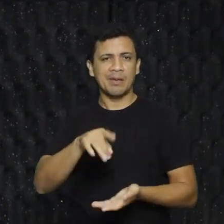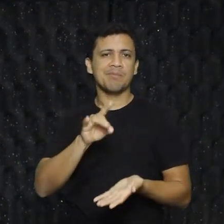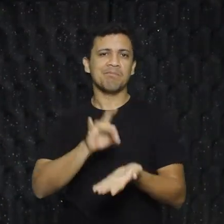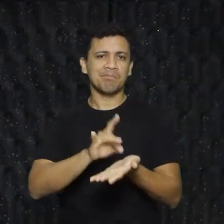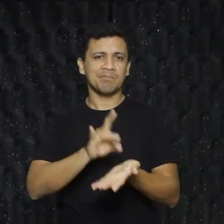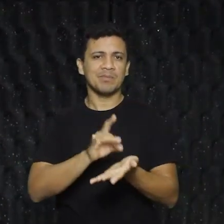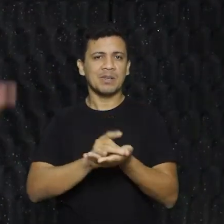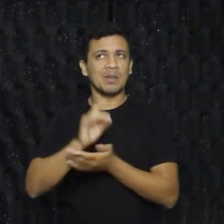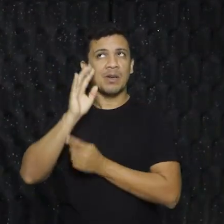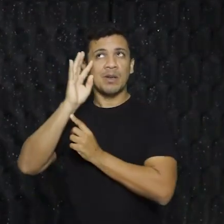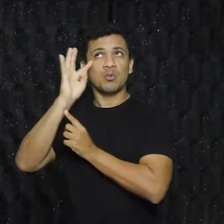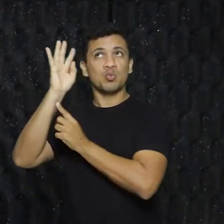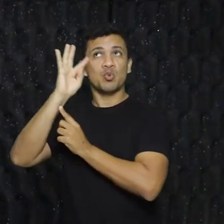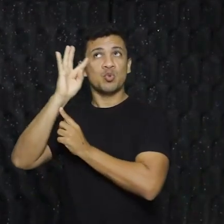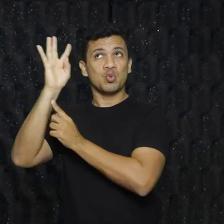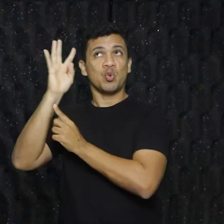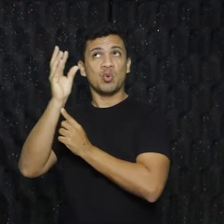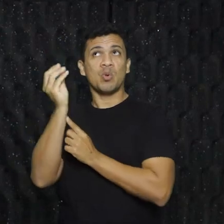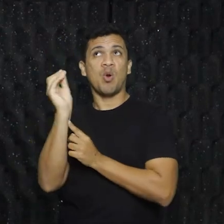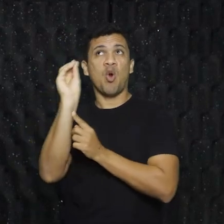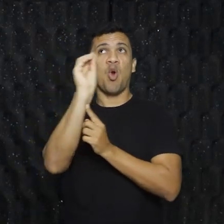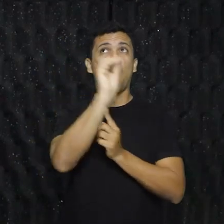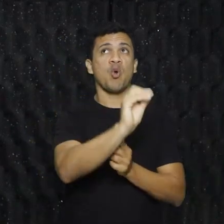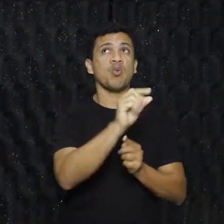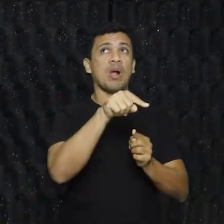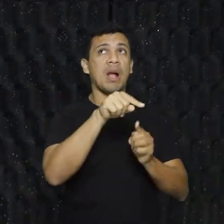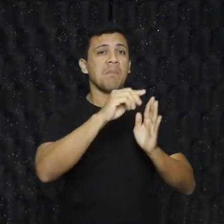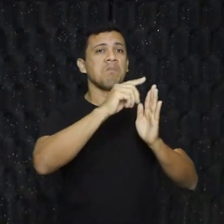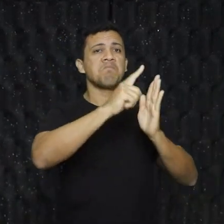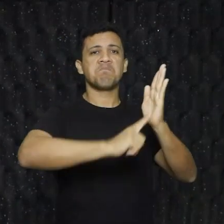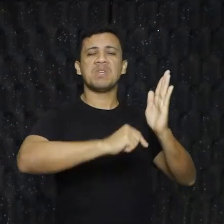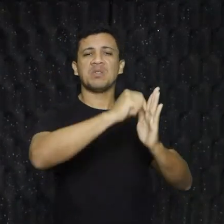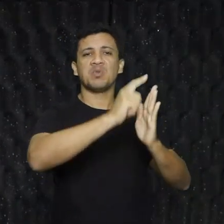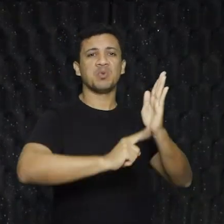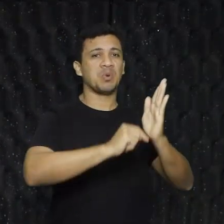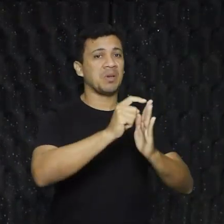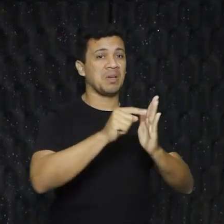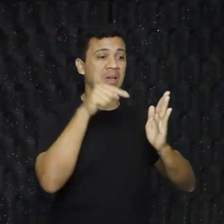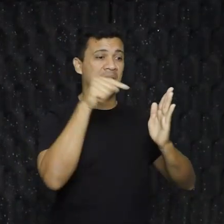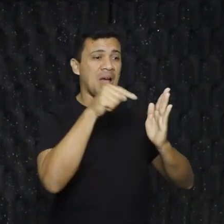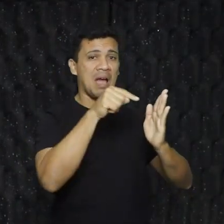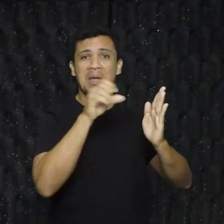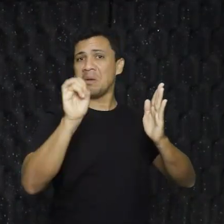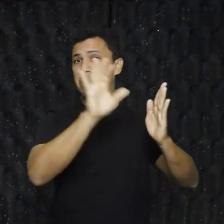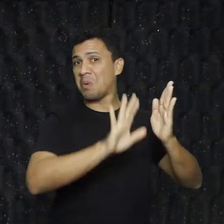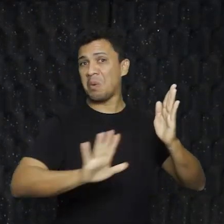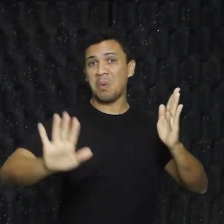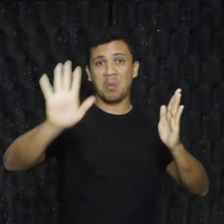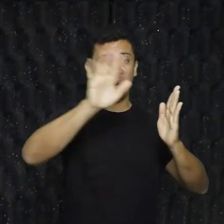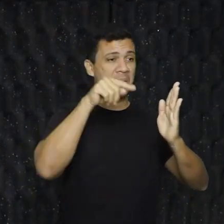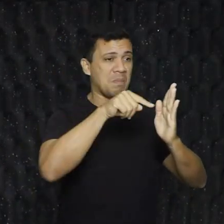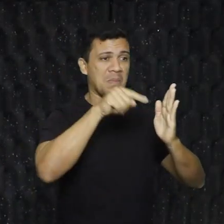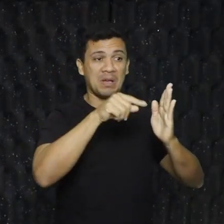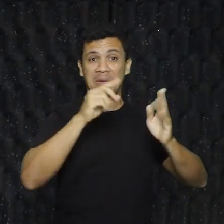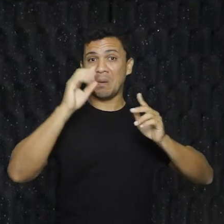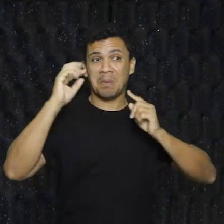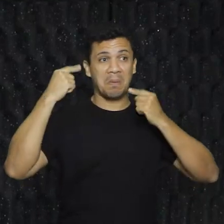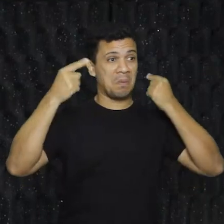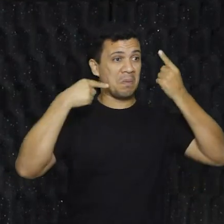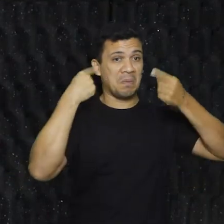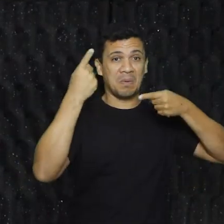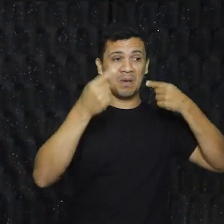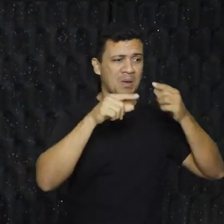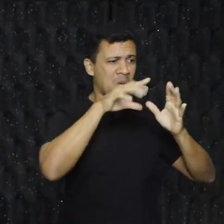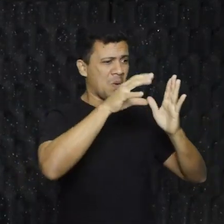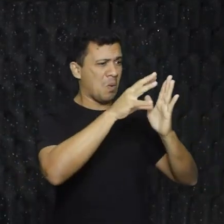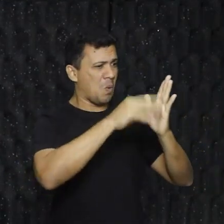tirasse sonhos e colocasse em cima de quadros. E aí, tu vai surtando com as imagens e vão desconstruindo, reconstruindo, aparecendo e